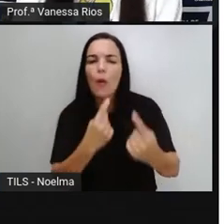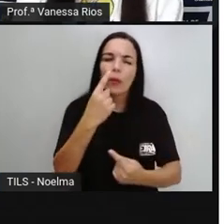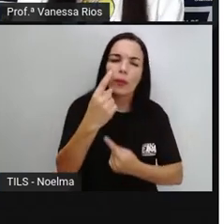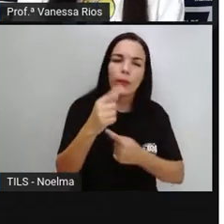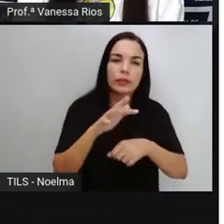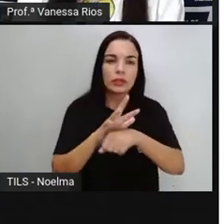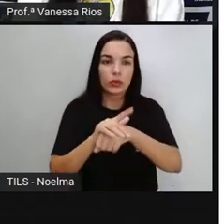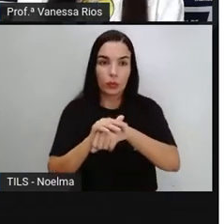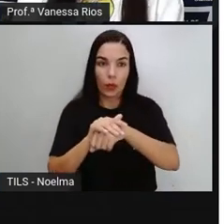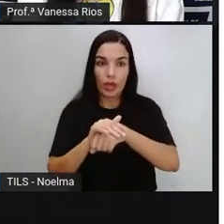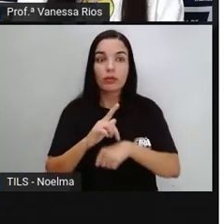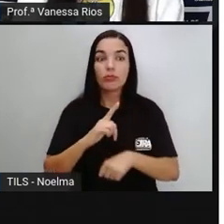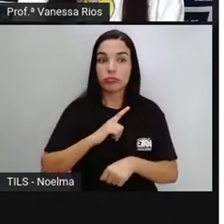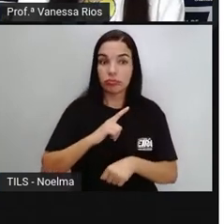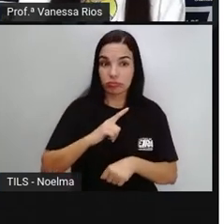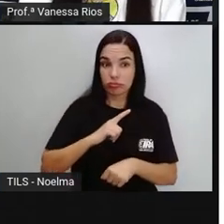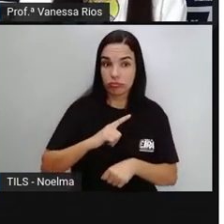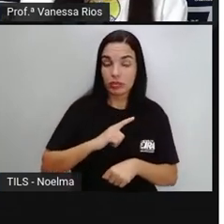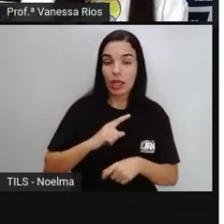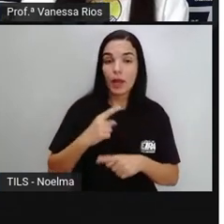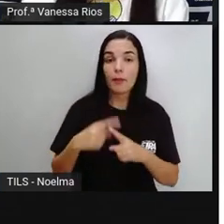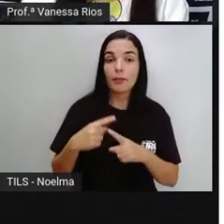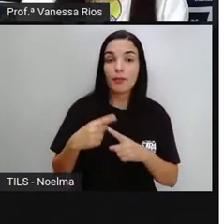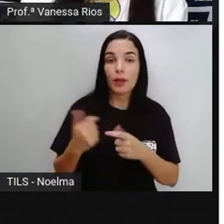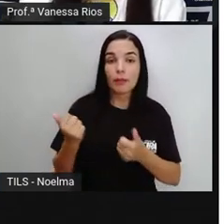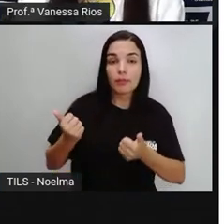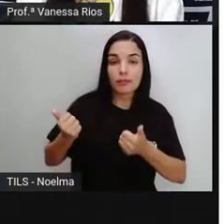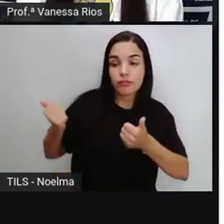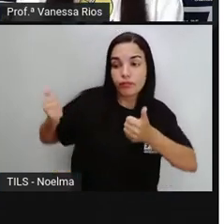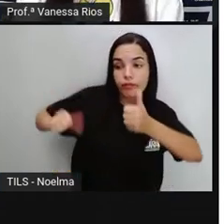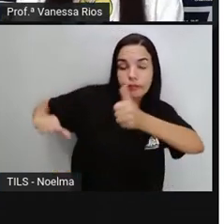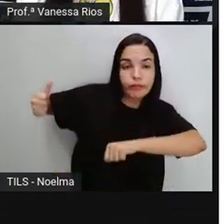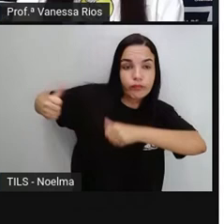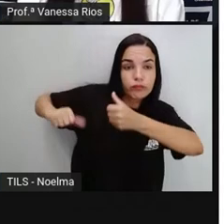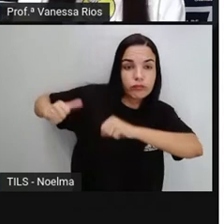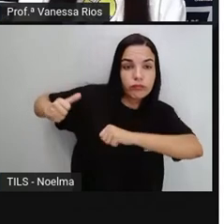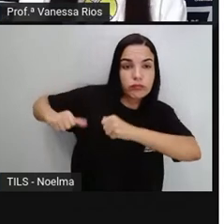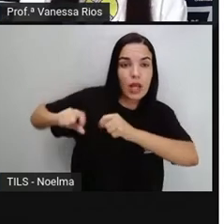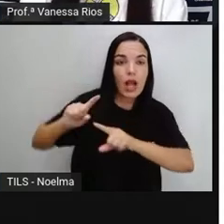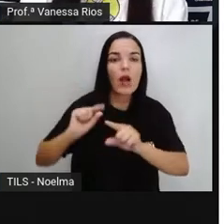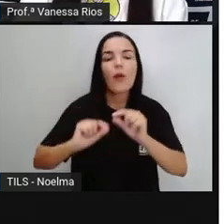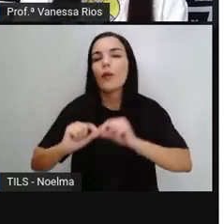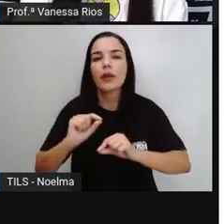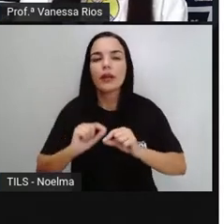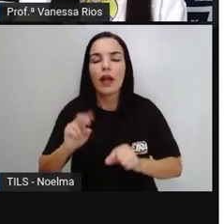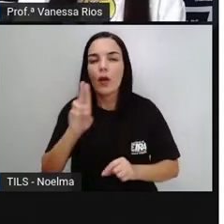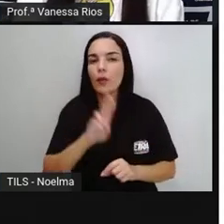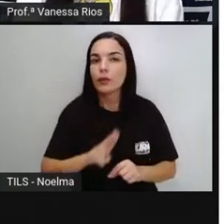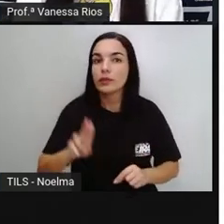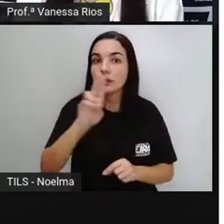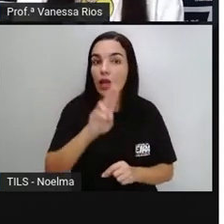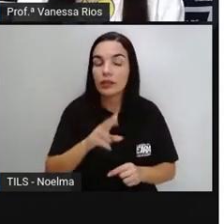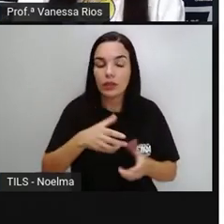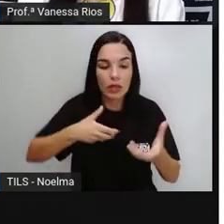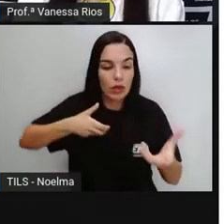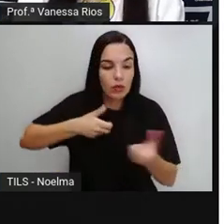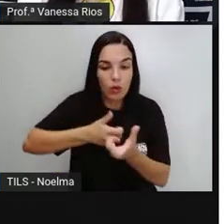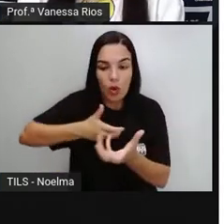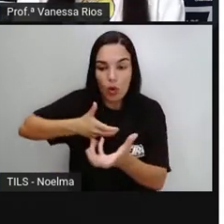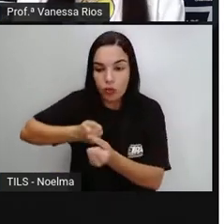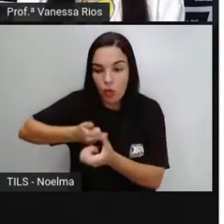são causadas por produtos químicos prejudiciais. Produtos químicos que às vezes são utilizados na própria